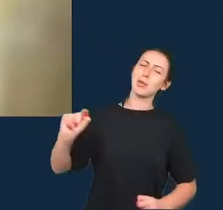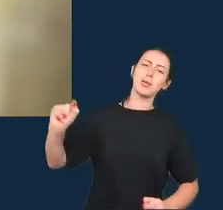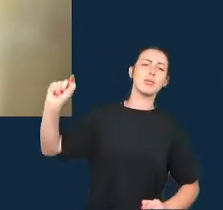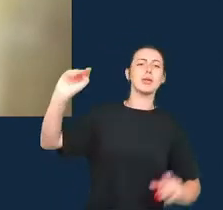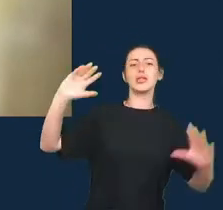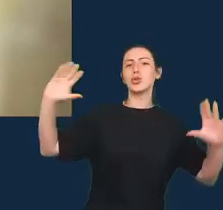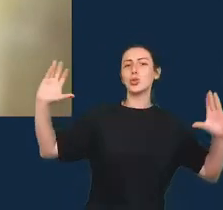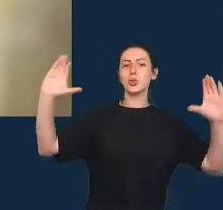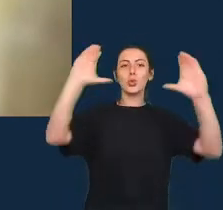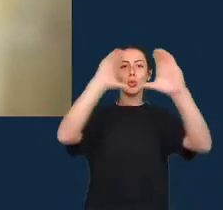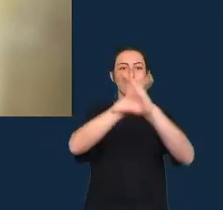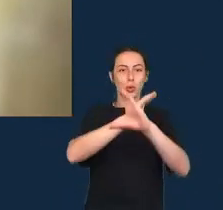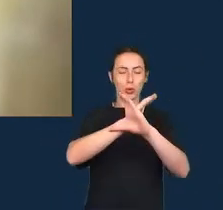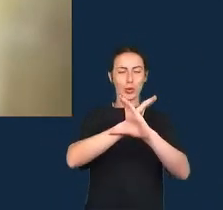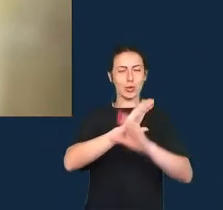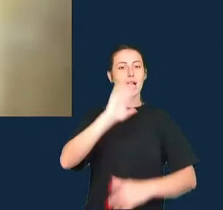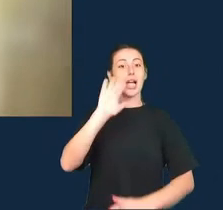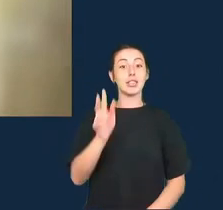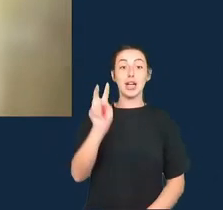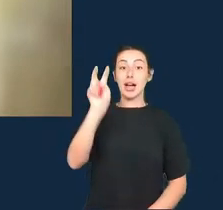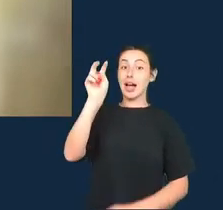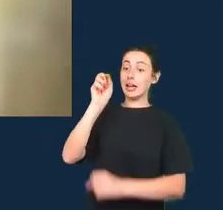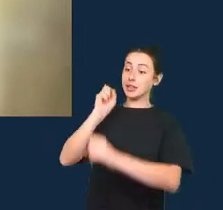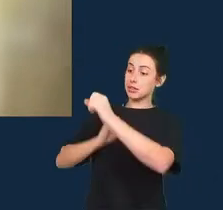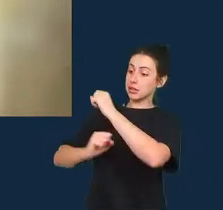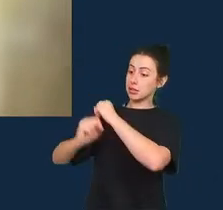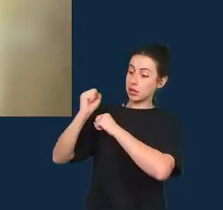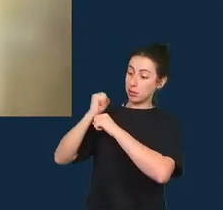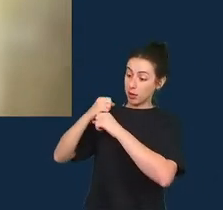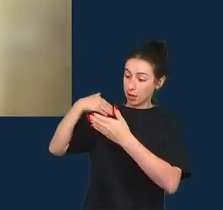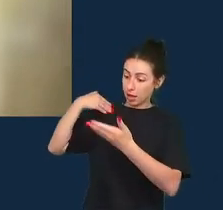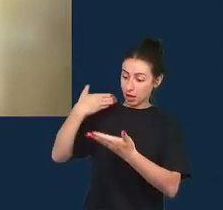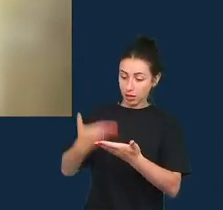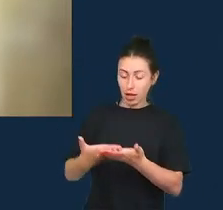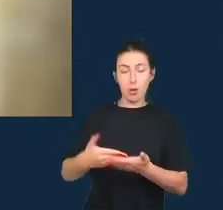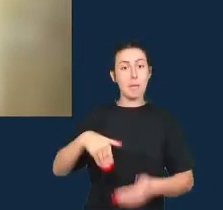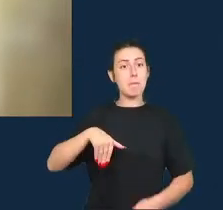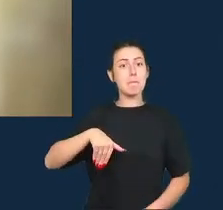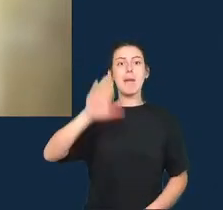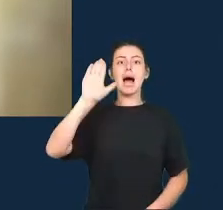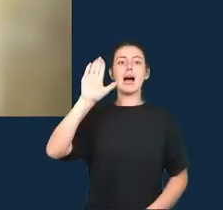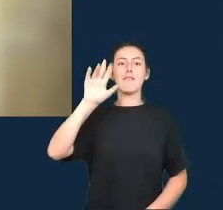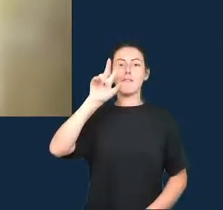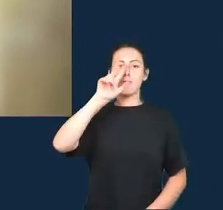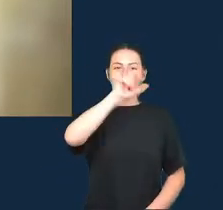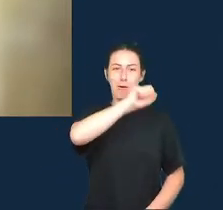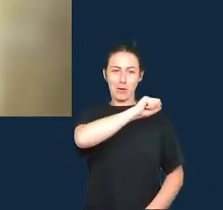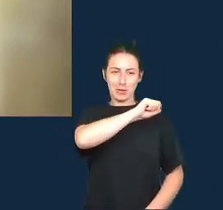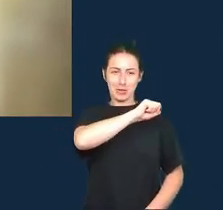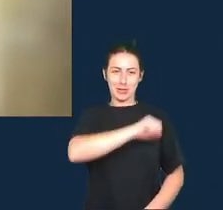na verdade nos últimos cinco anos mais ainda então não podemos mais